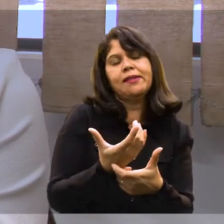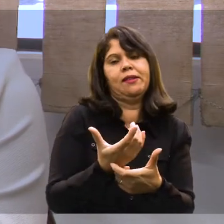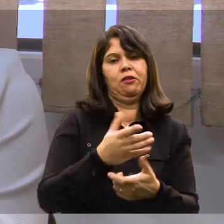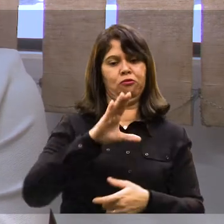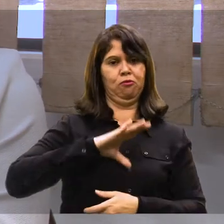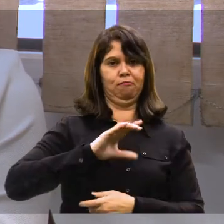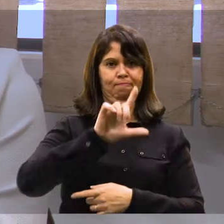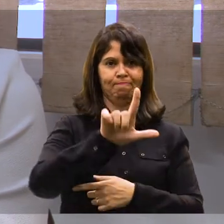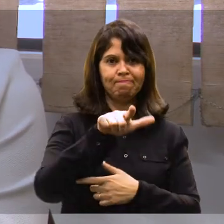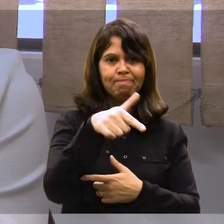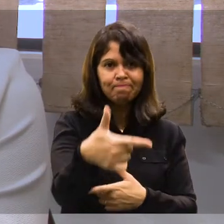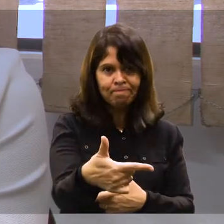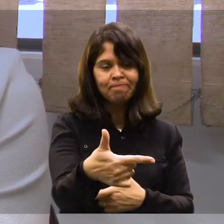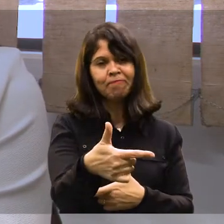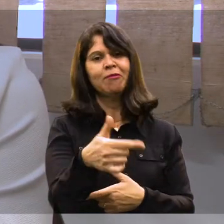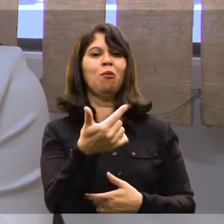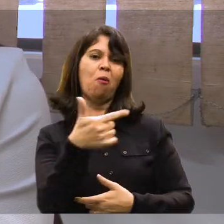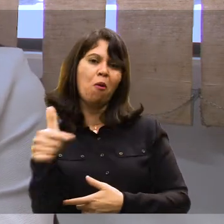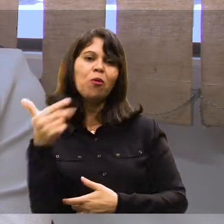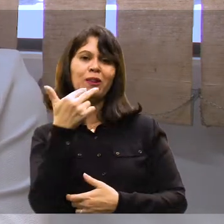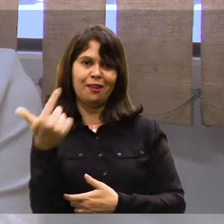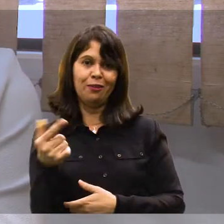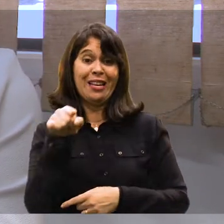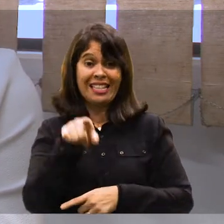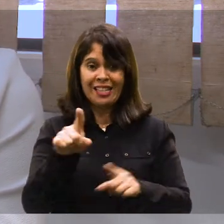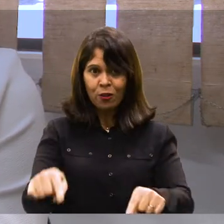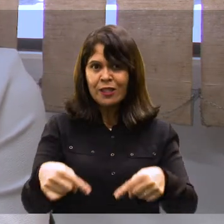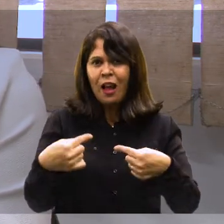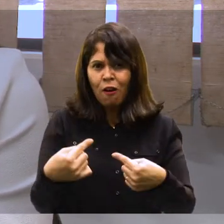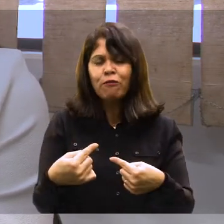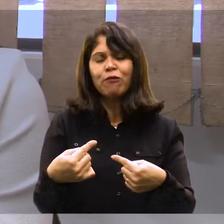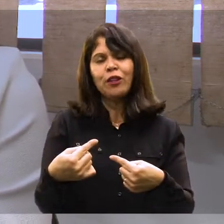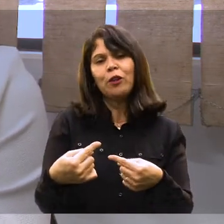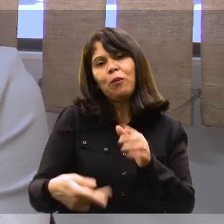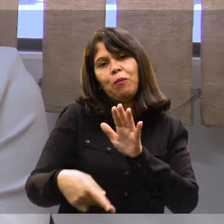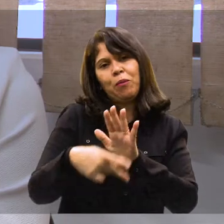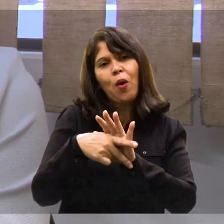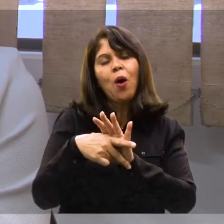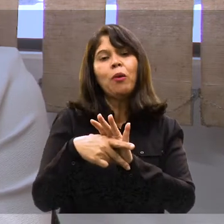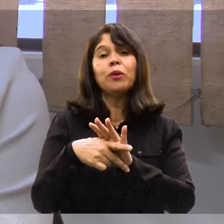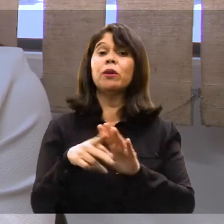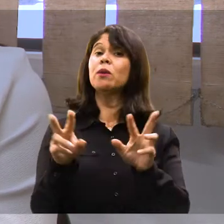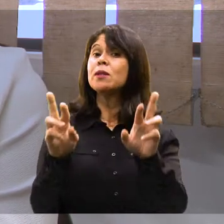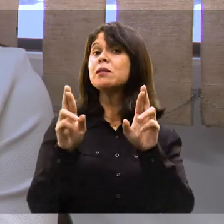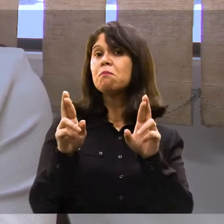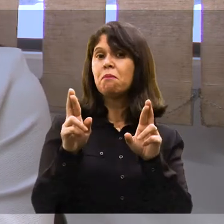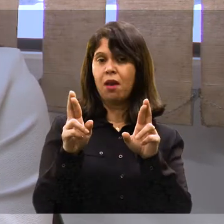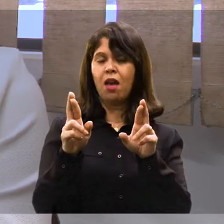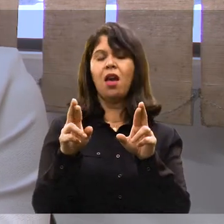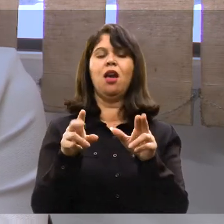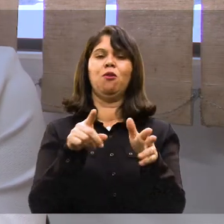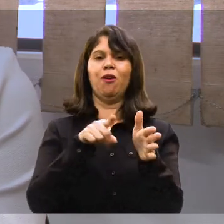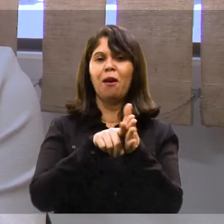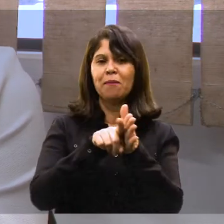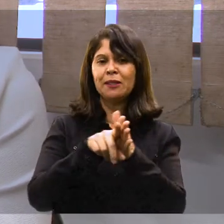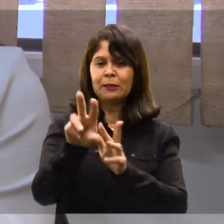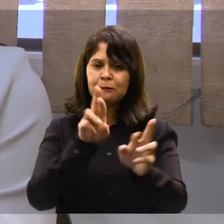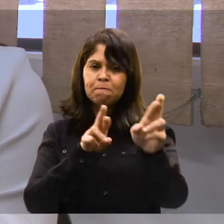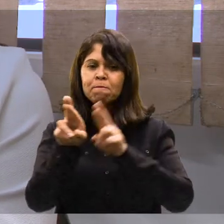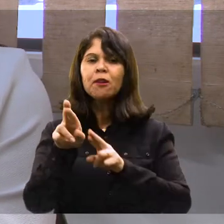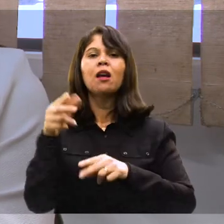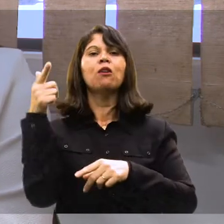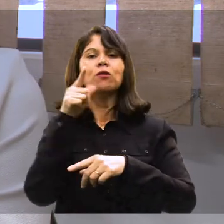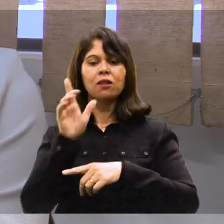alfabetização de uma língua que seria a segunda. Então, esses são os desafios que a gente tem enfrentado e o que eu espero com a